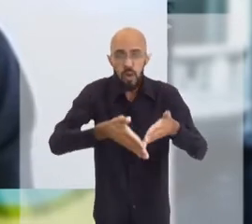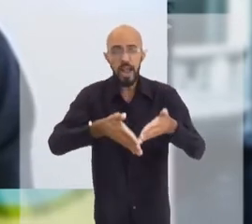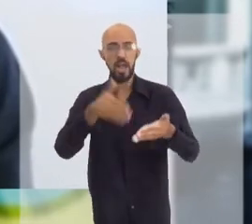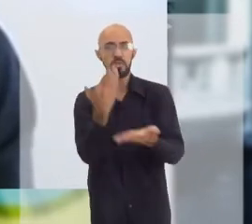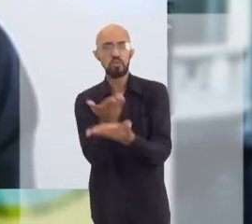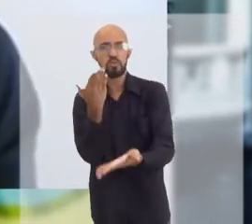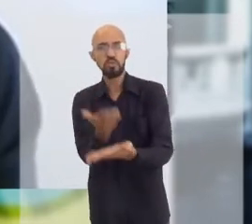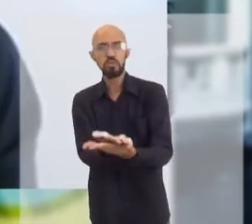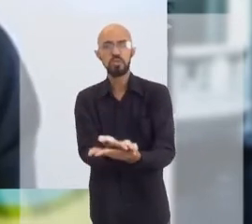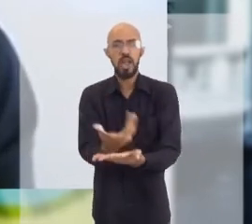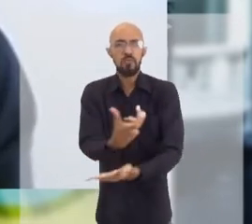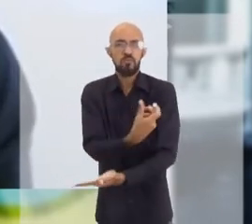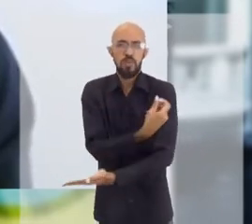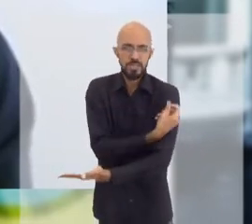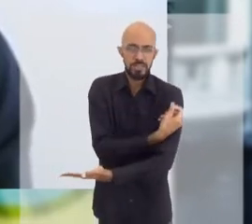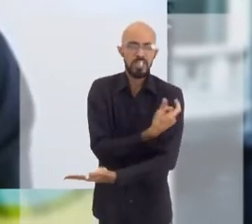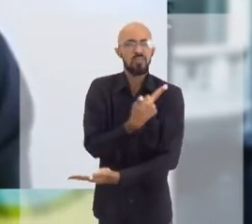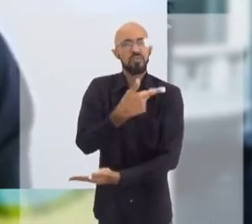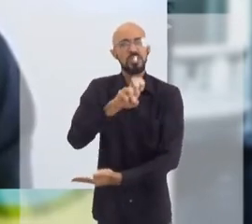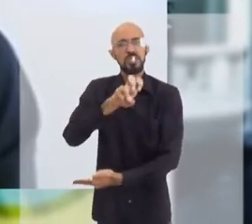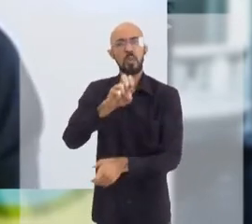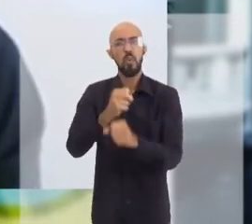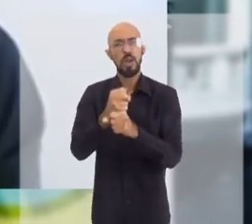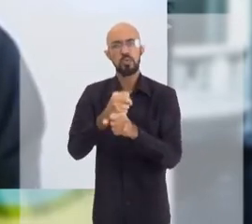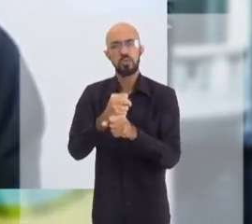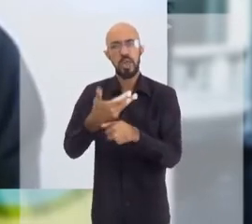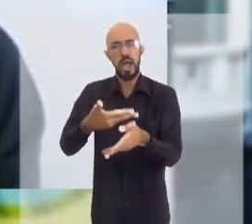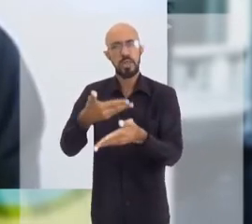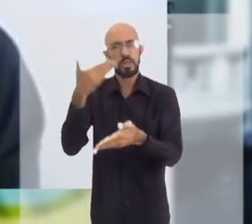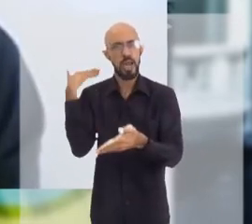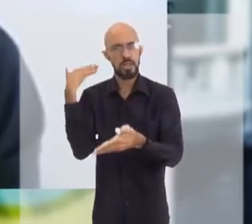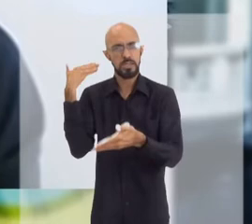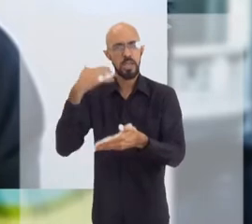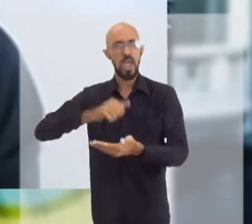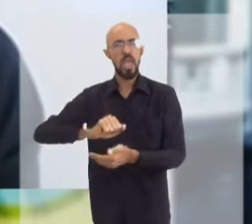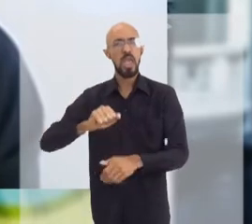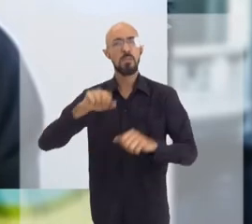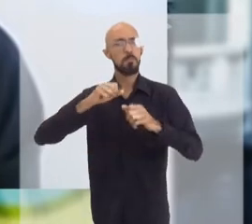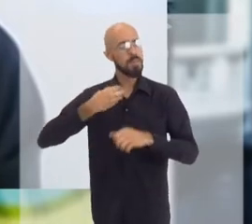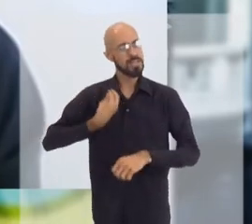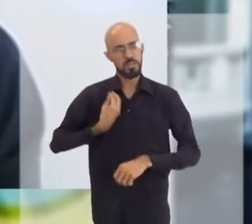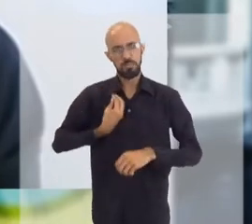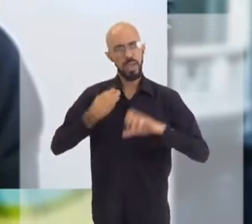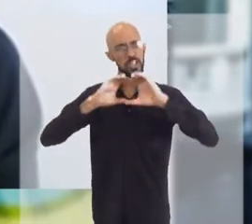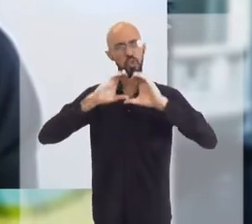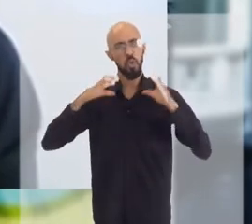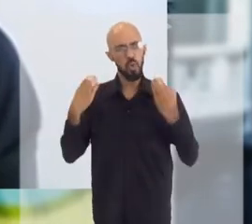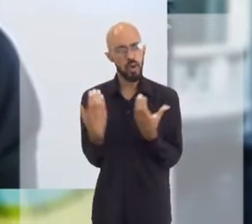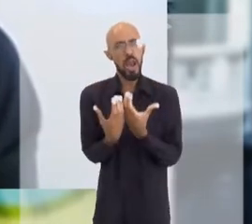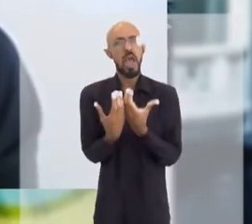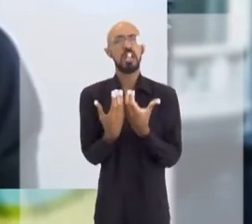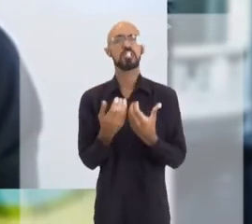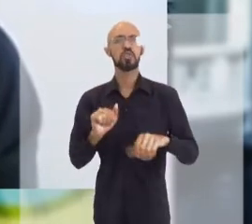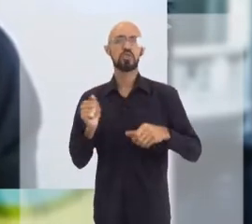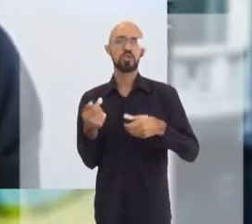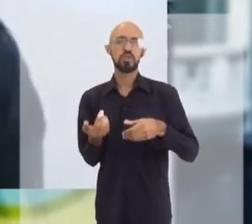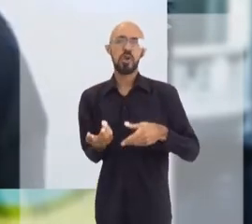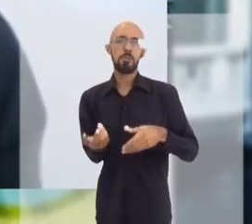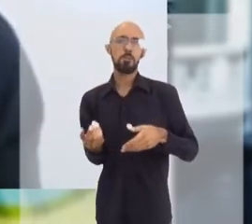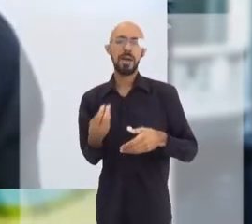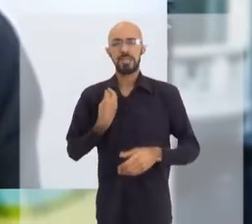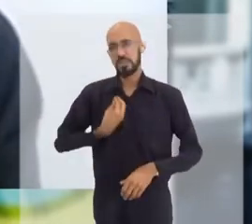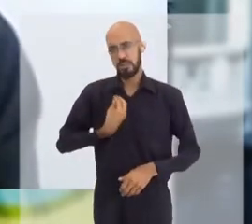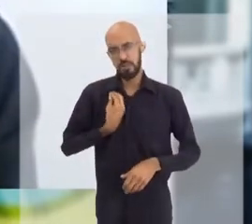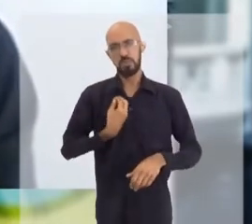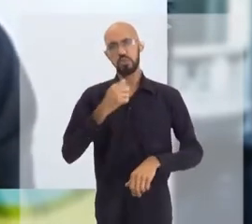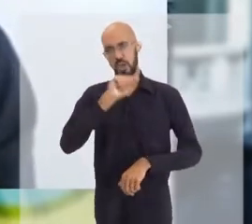imunizações, há cerca de uns 25 anos atrás. Participei de inúmeros congressos, me associei às sociedades